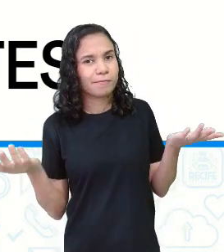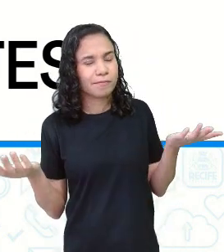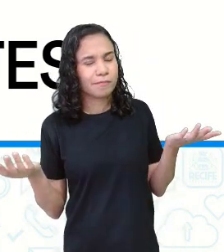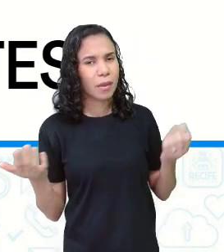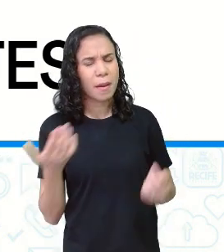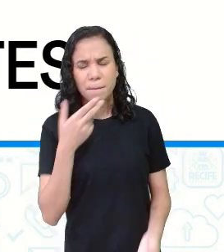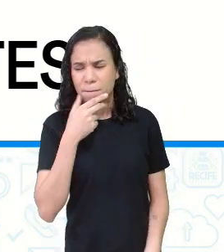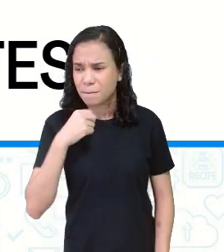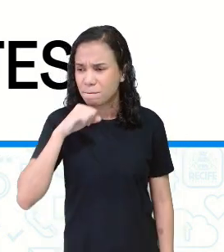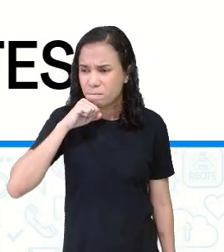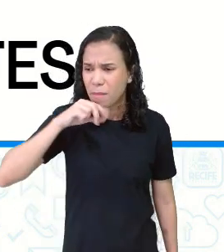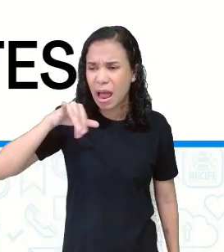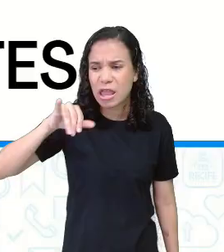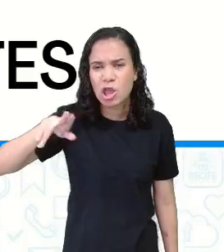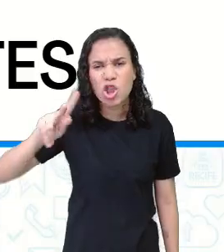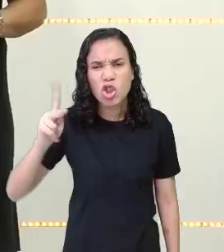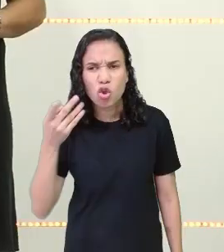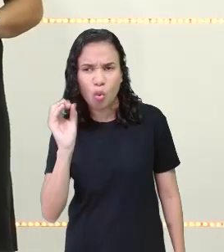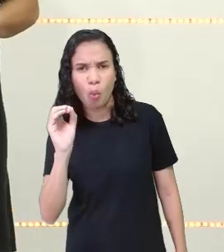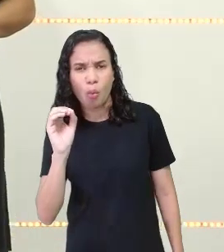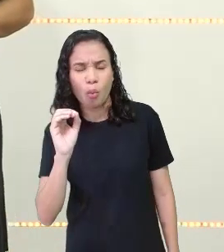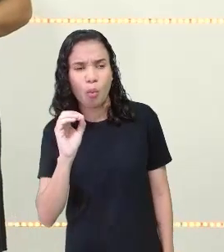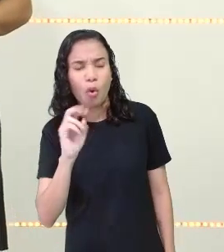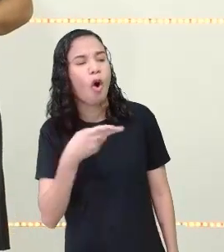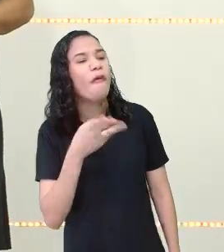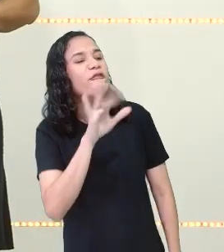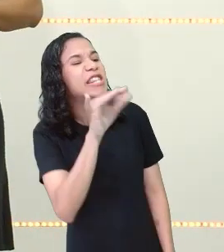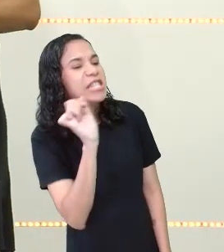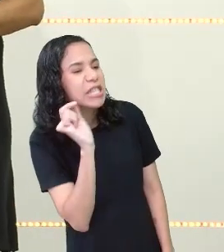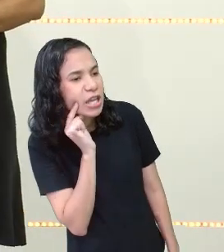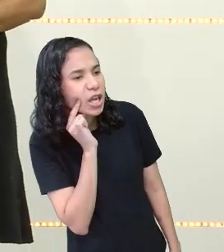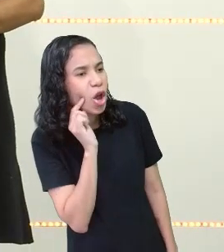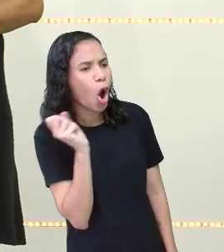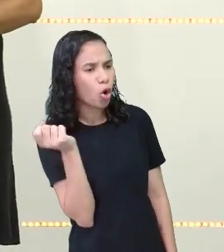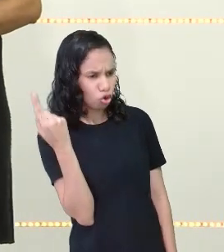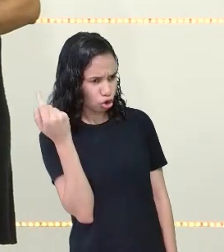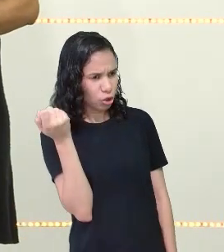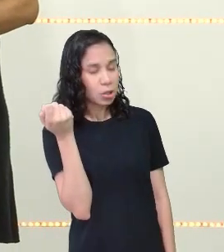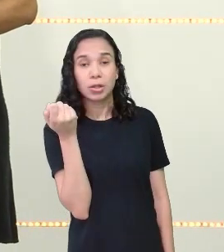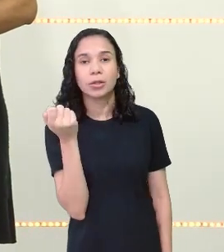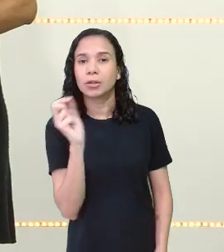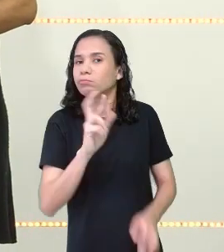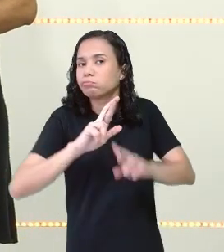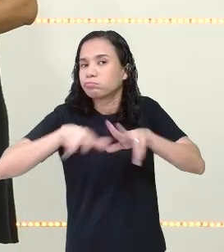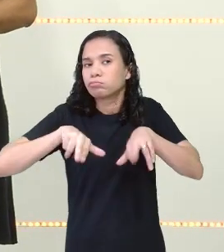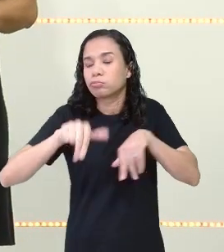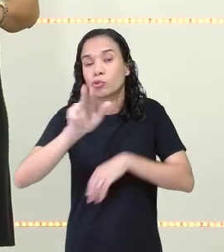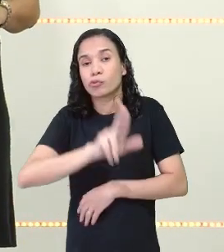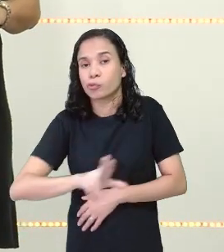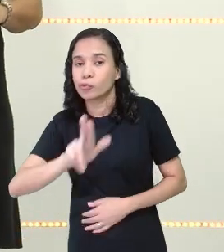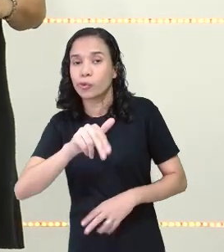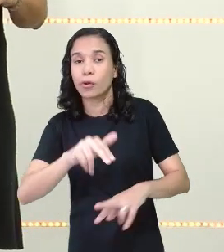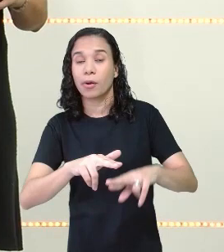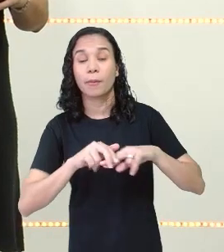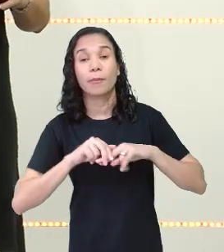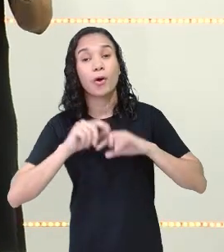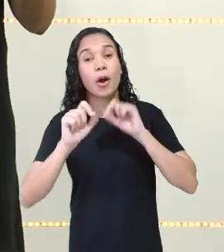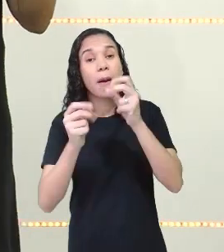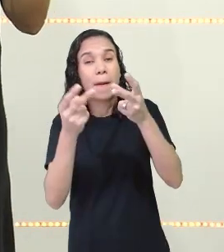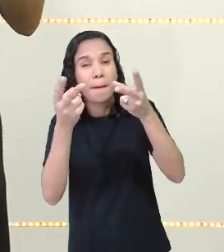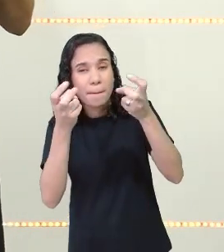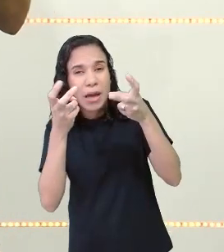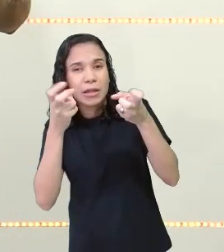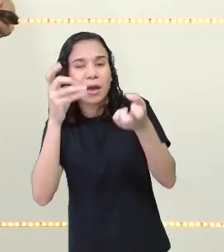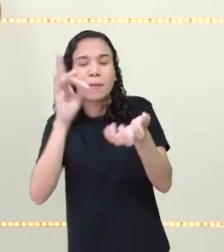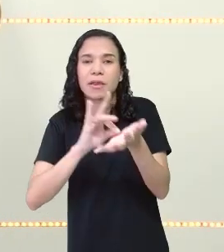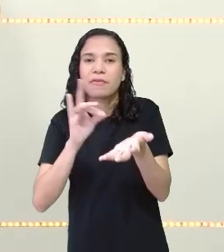Falam painho. Será que eles falam vice? Oxe. Será que falam isso? Então, percebam